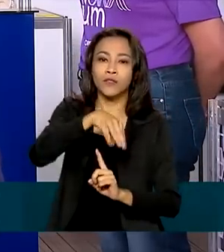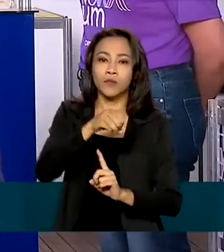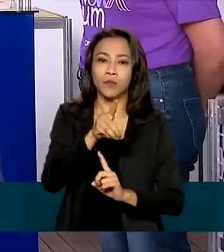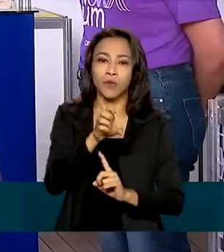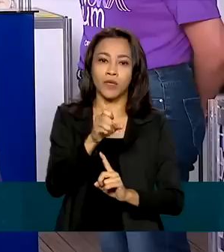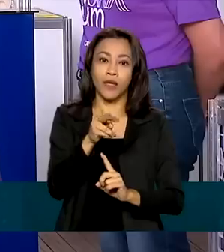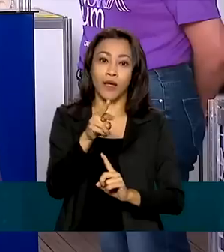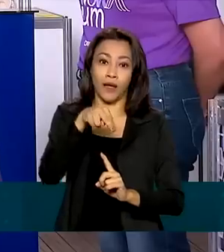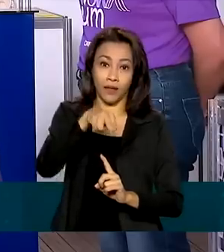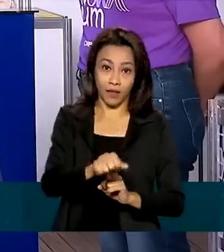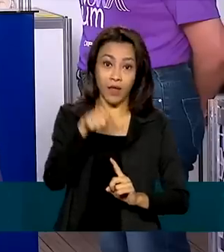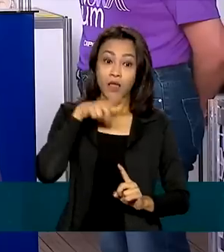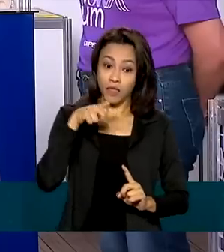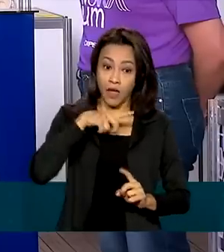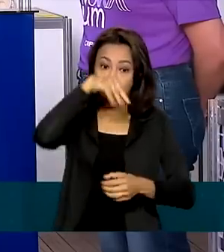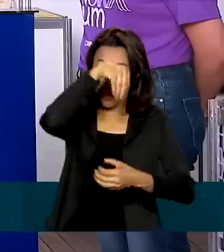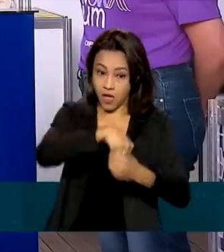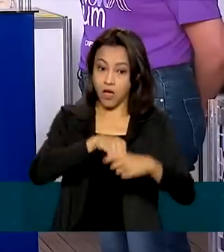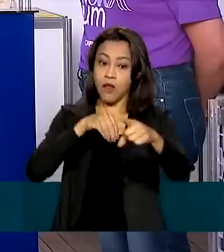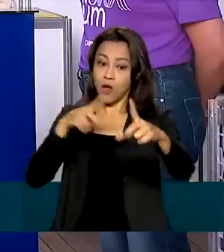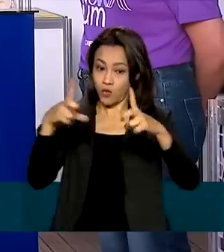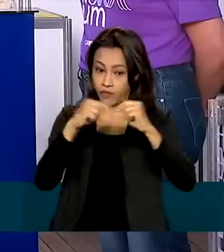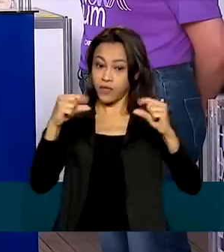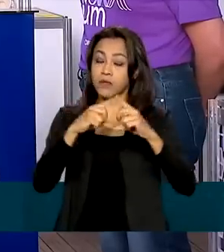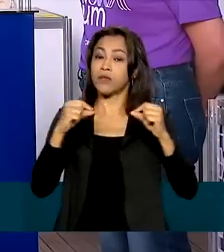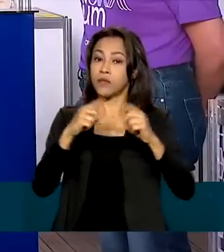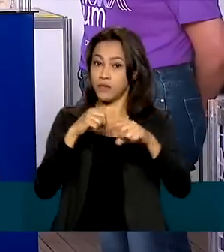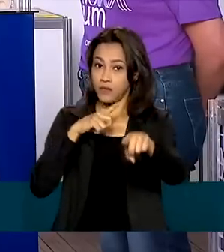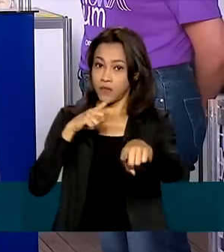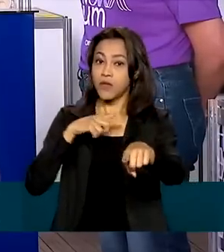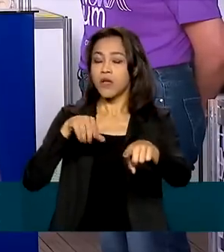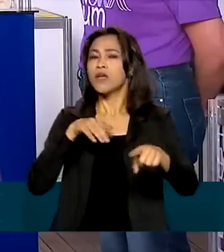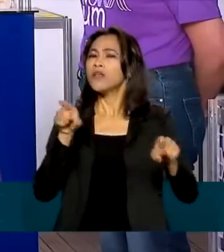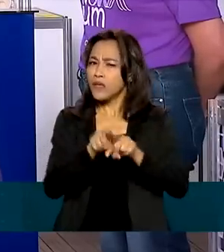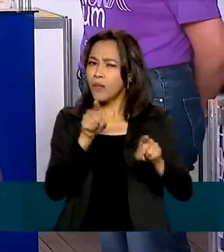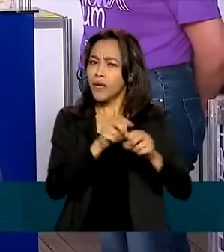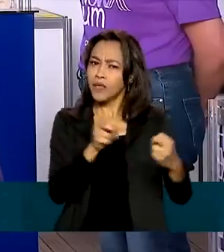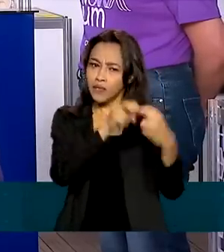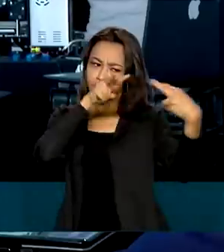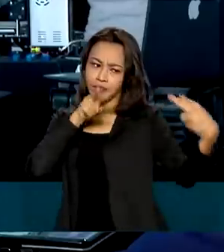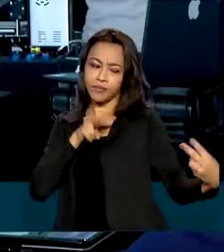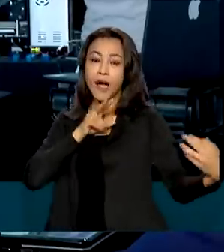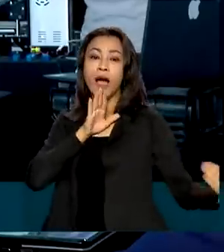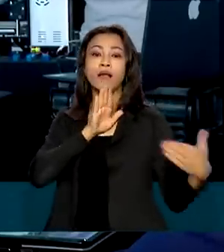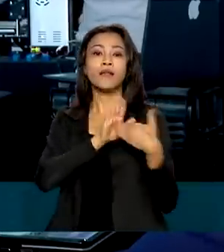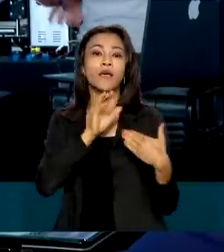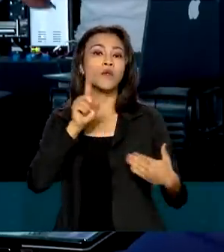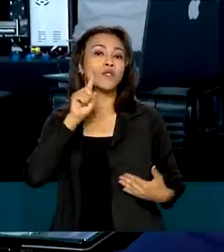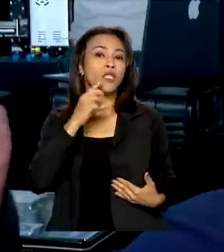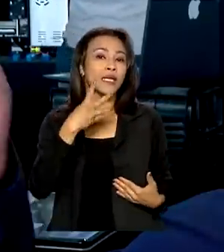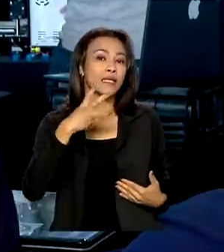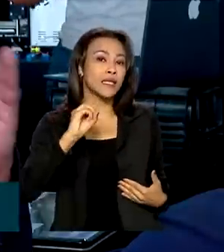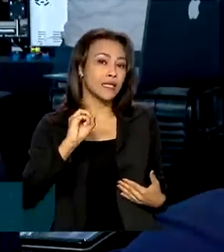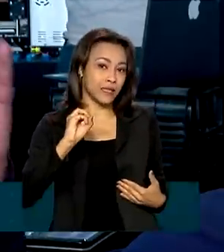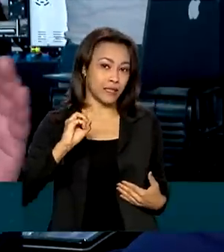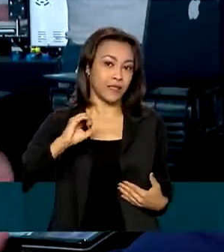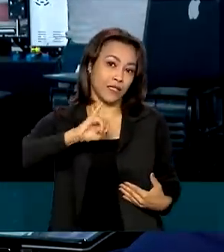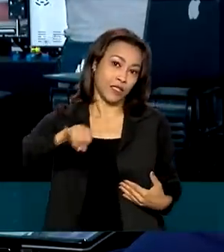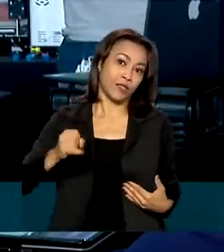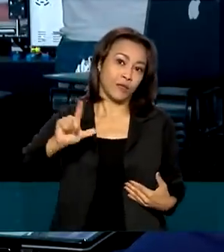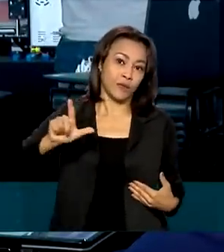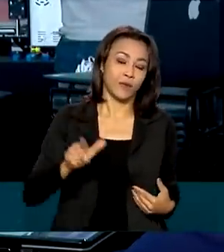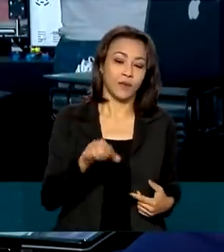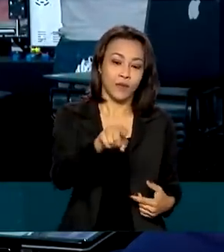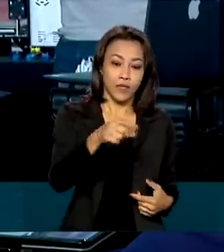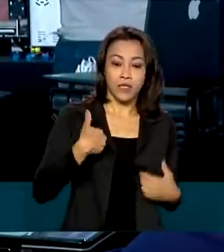campos da Universidade de Brasília e também de forma online e vai até o dia 30 de julho. Esse evento tem uma visão de longo prazo